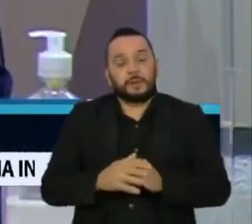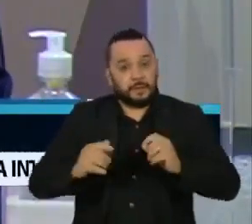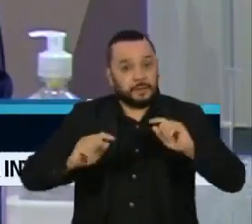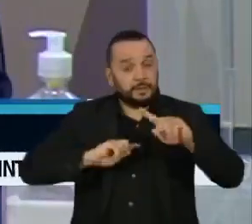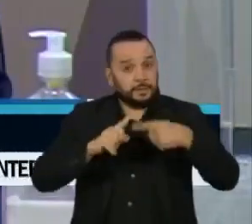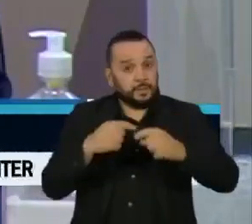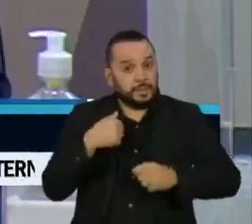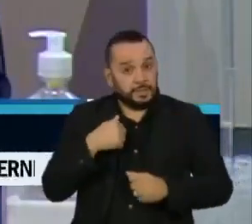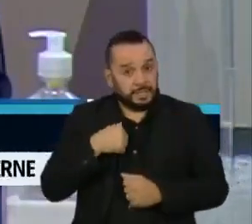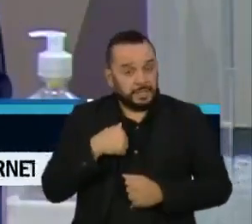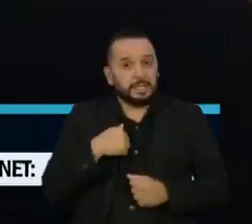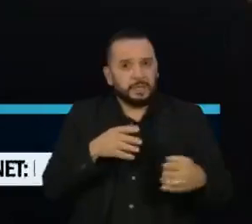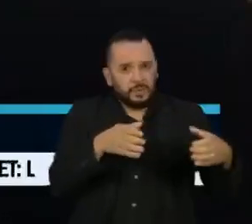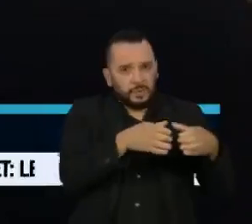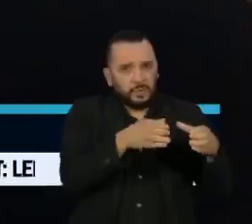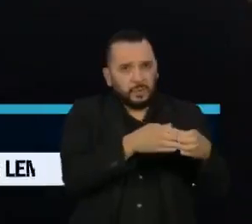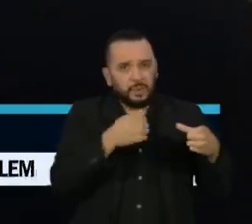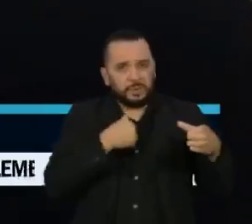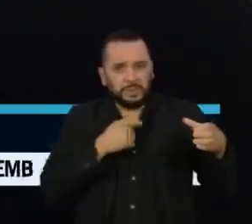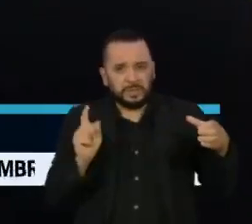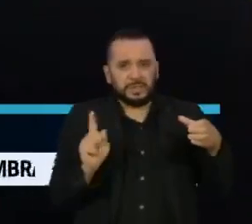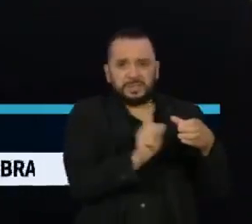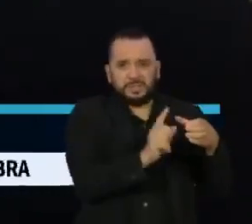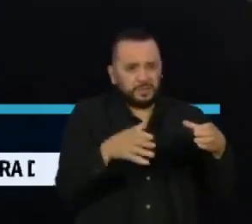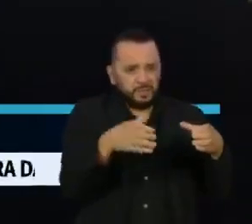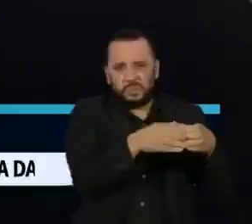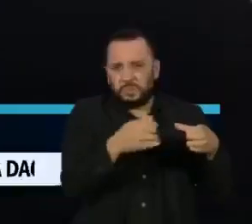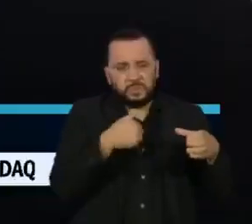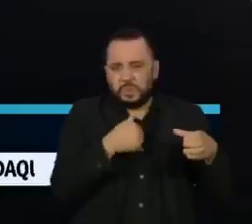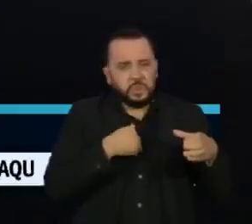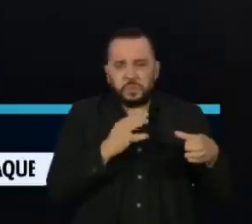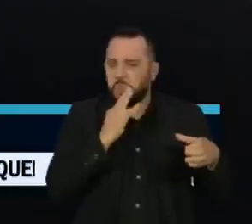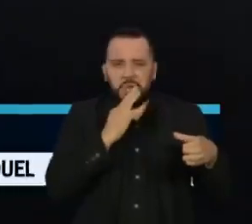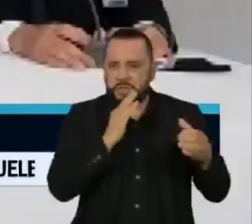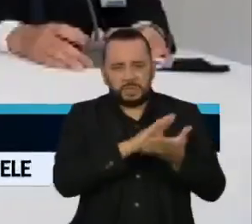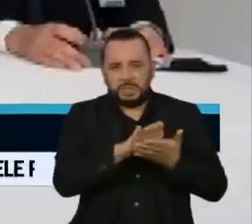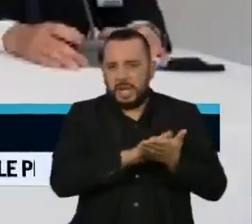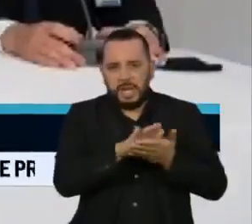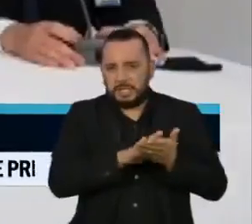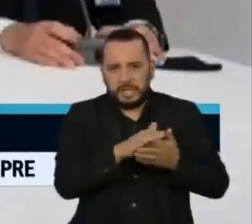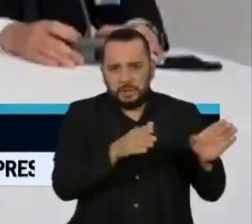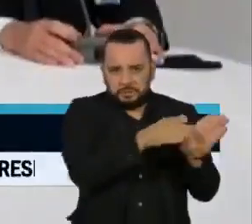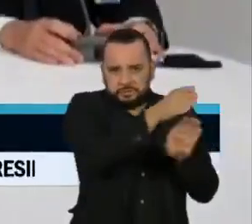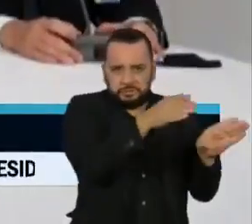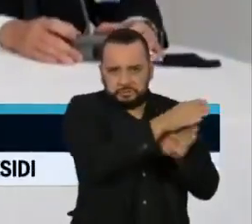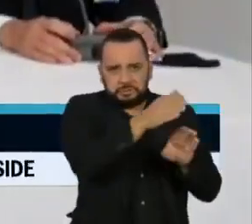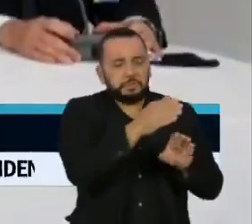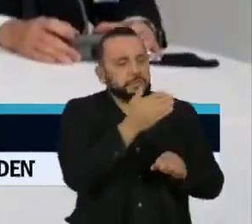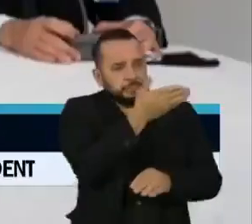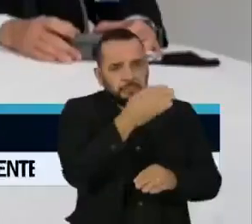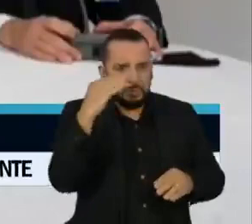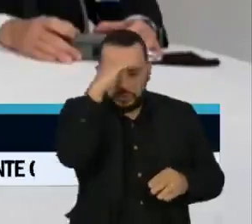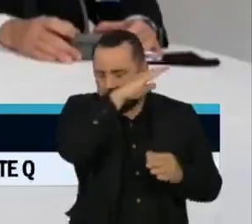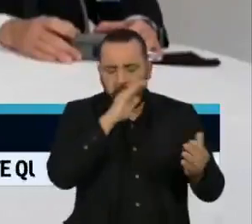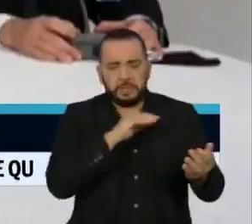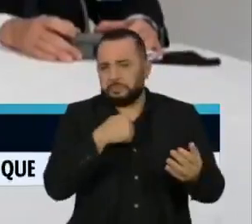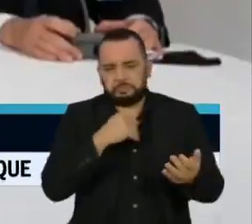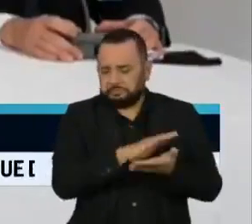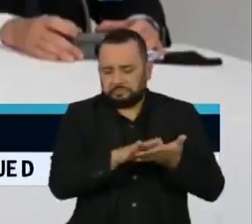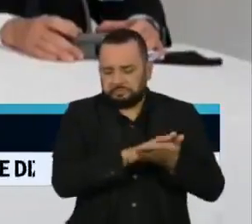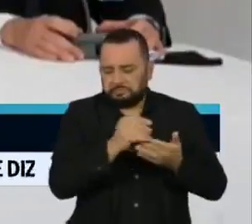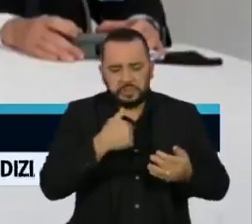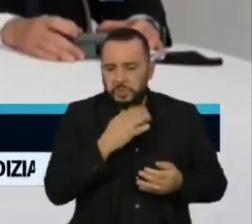negou pertencer ou conhecer o suposto gabinete paralelo que aconselharia o presidente Jair Bolsonaro com medidas de